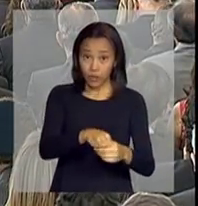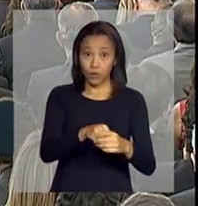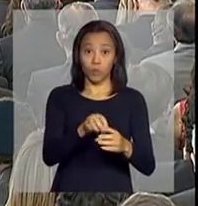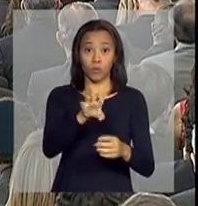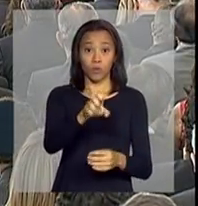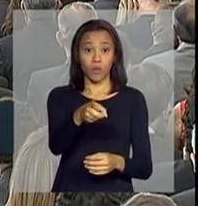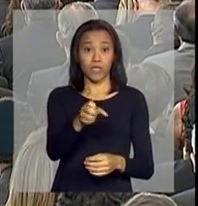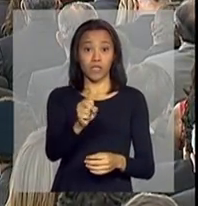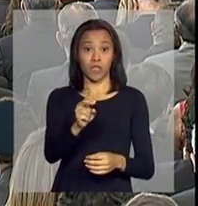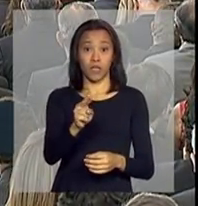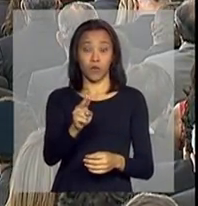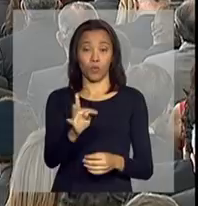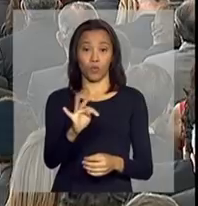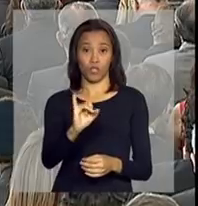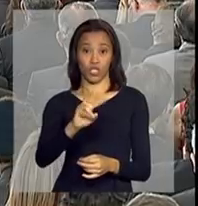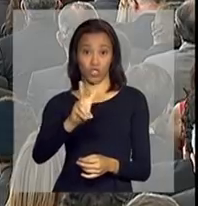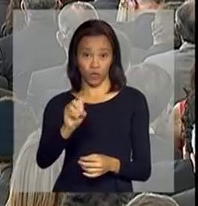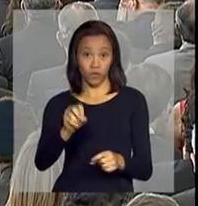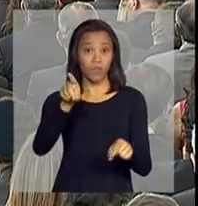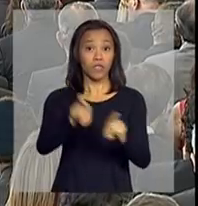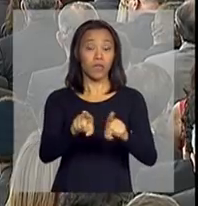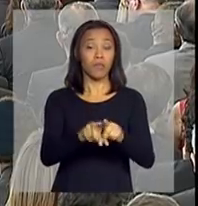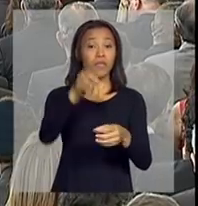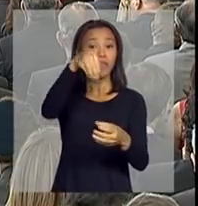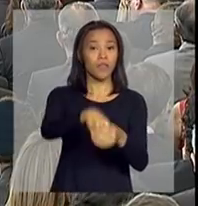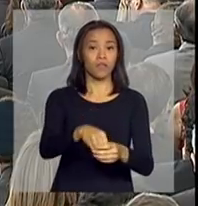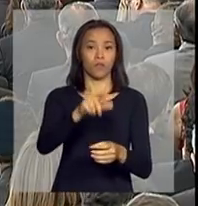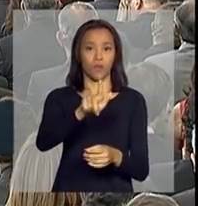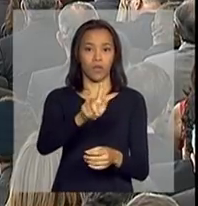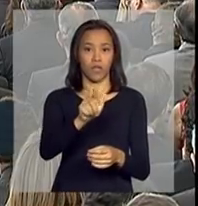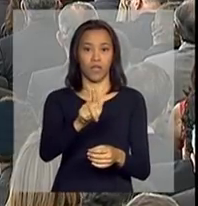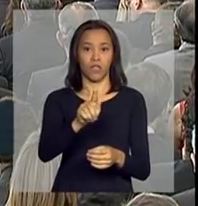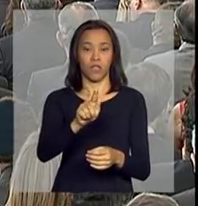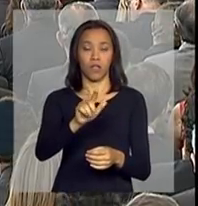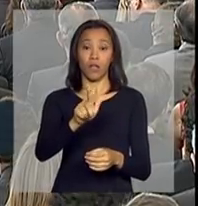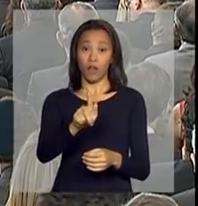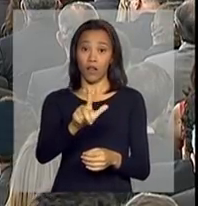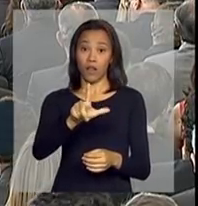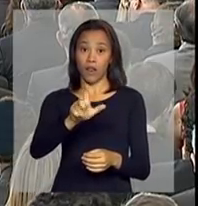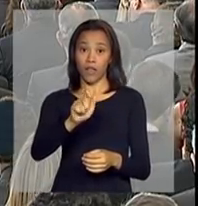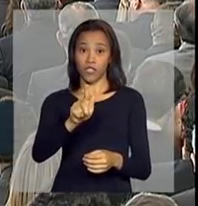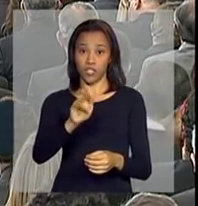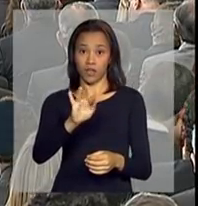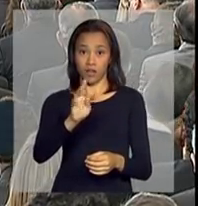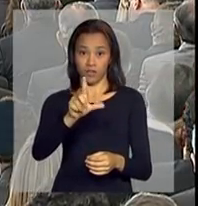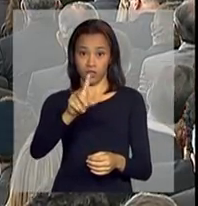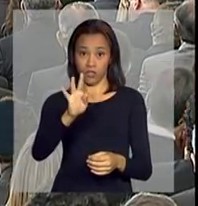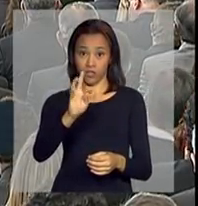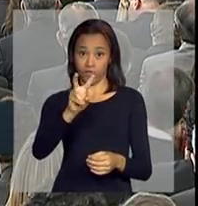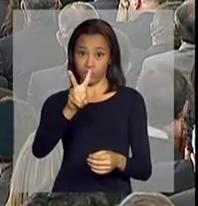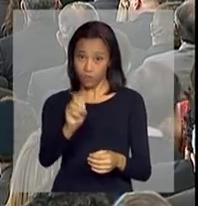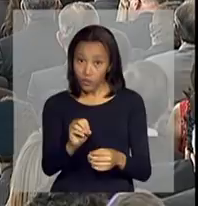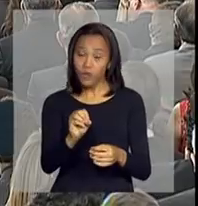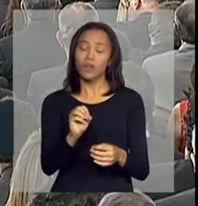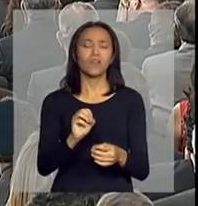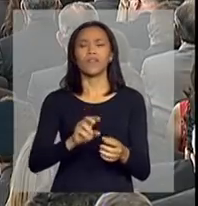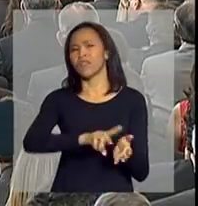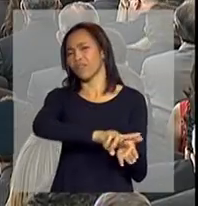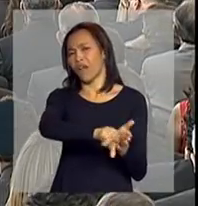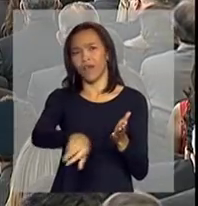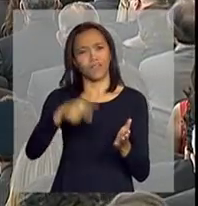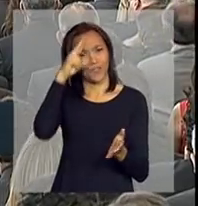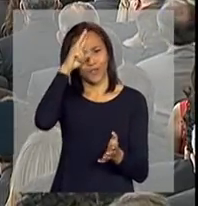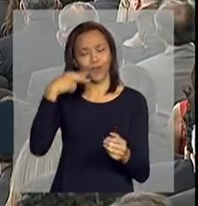principalmente, costure no legislativo, como já o fizemos tantas vezes na nossa história, meu caro Renan,